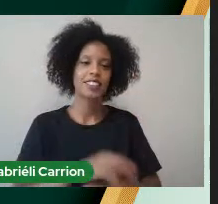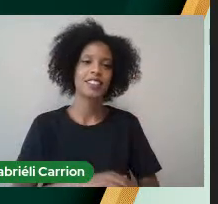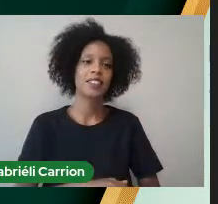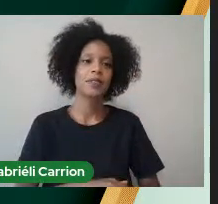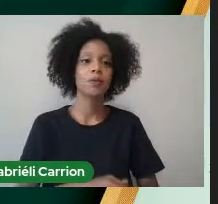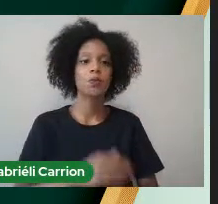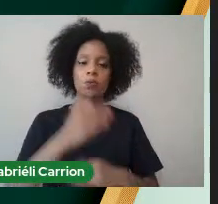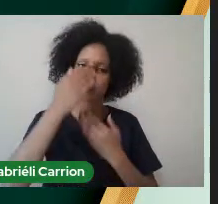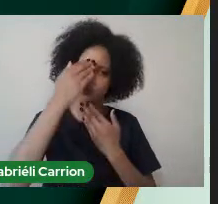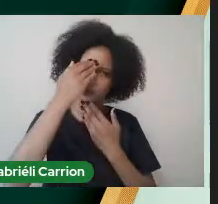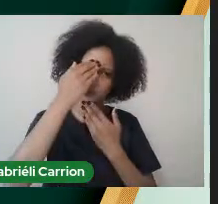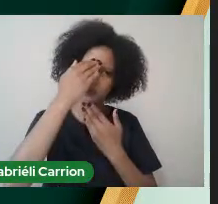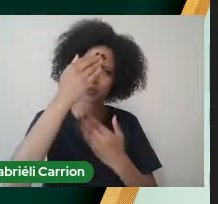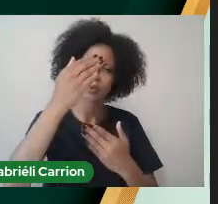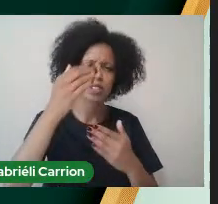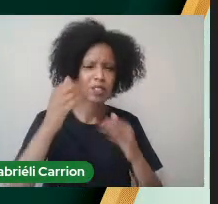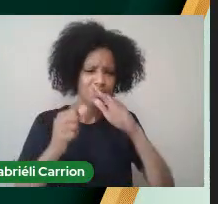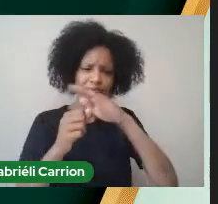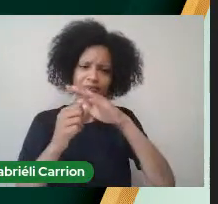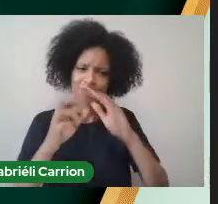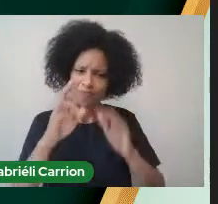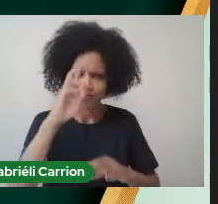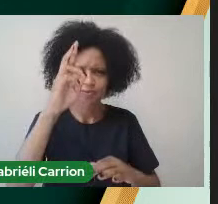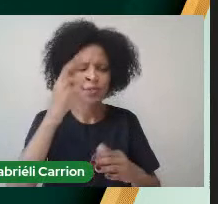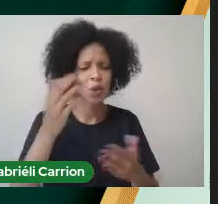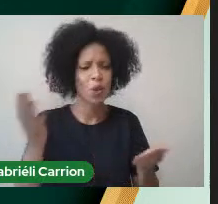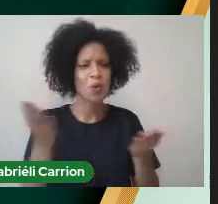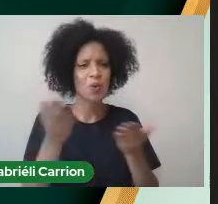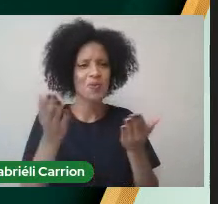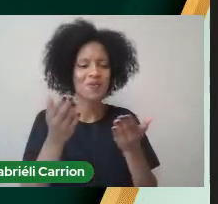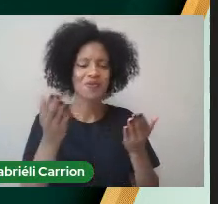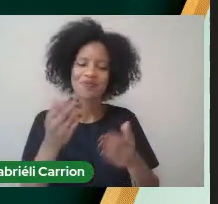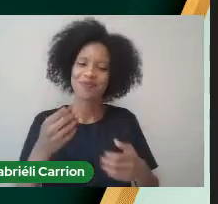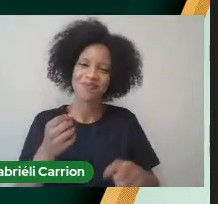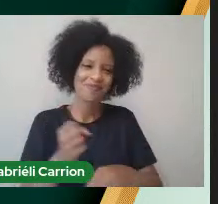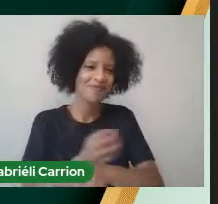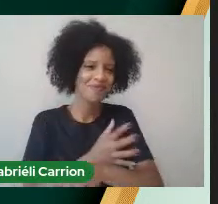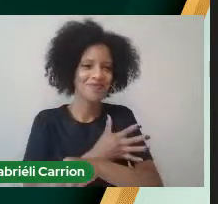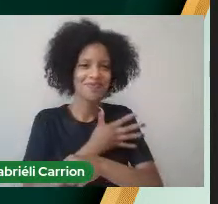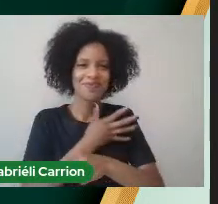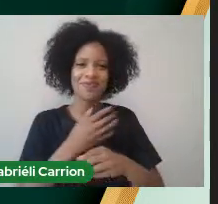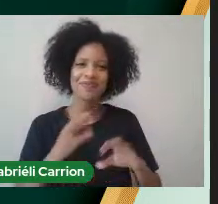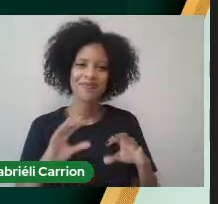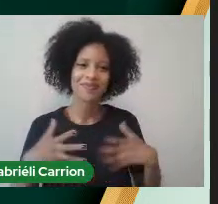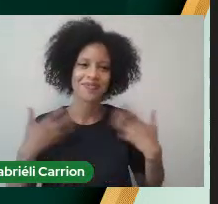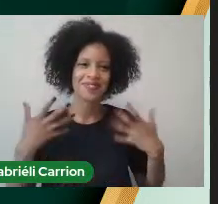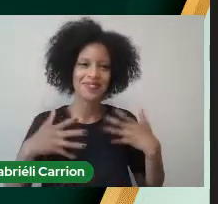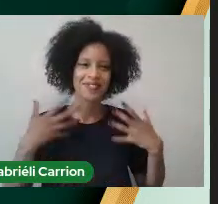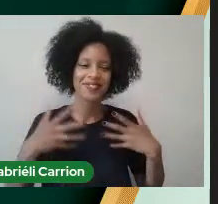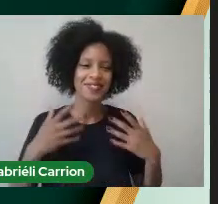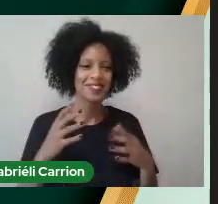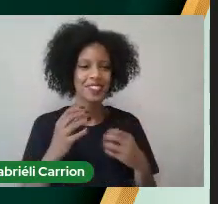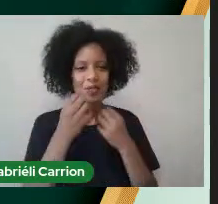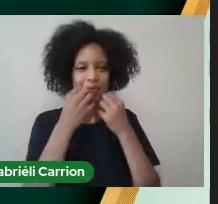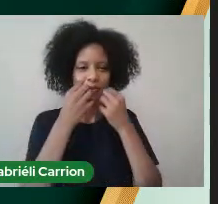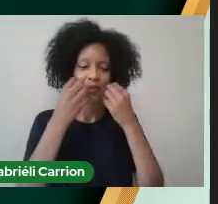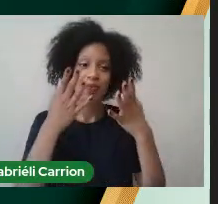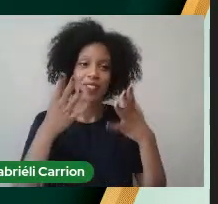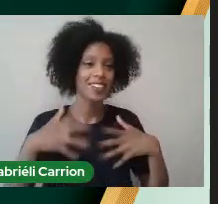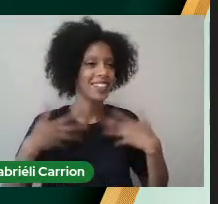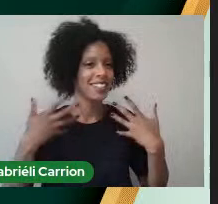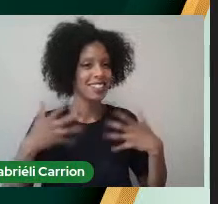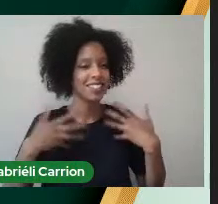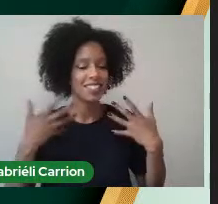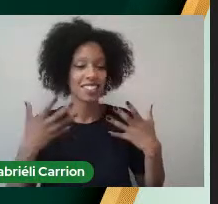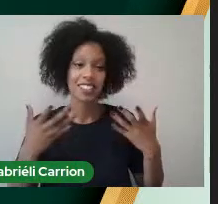Obrigada senhor reitor Hoje é um dia De imensa alegria É dia de celebrar E a alegria só é